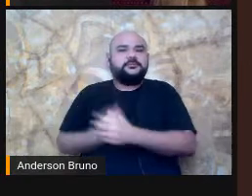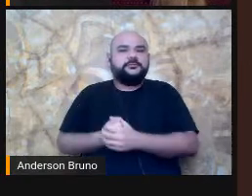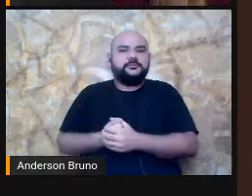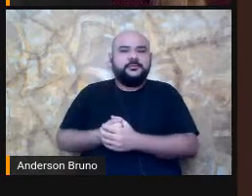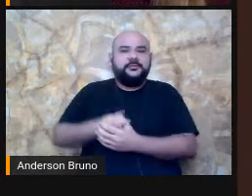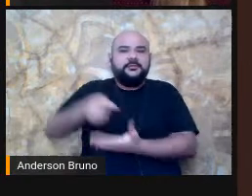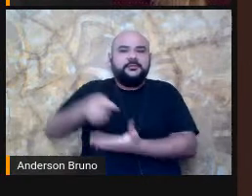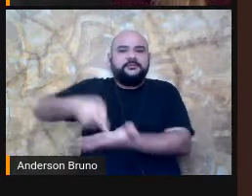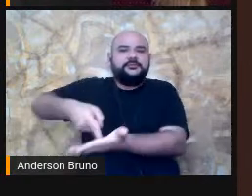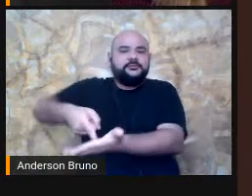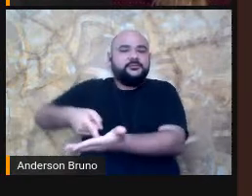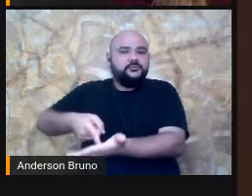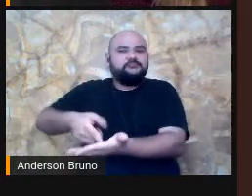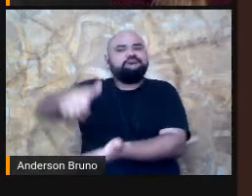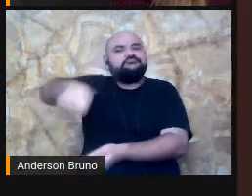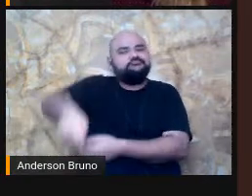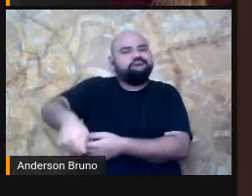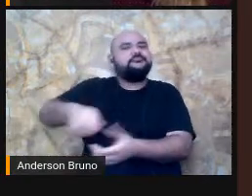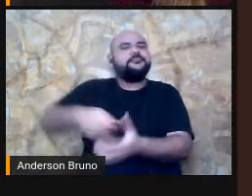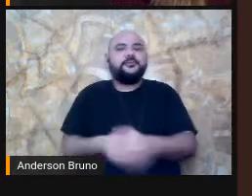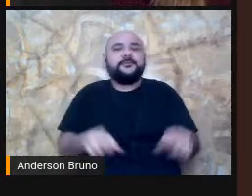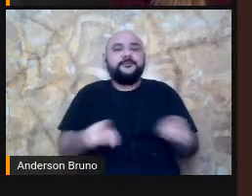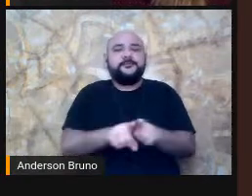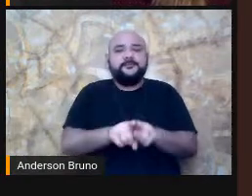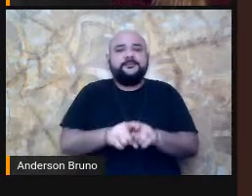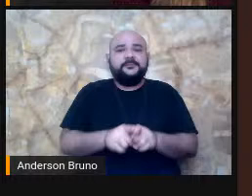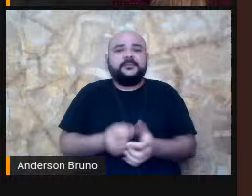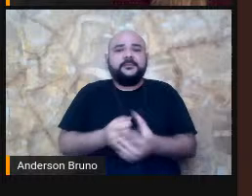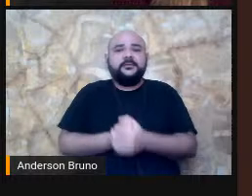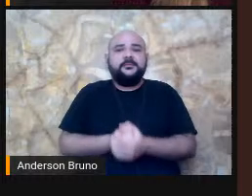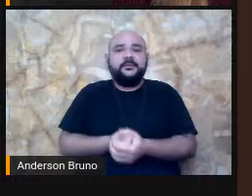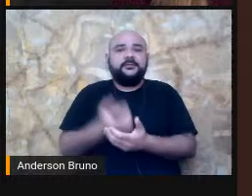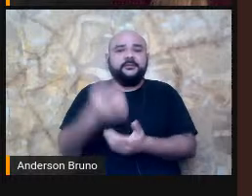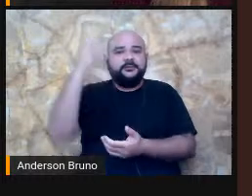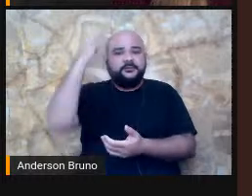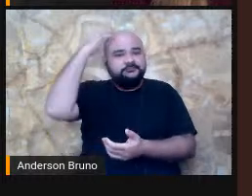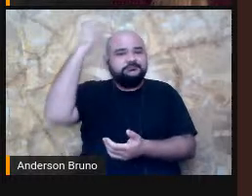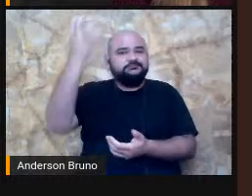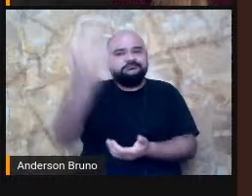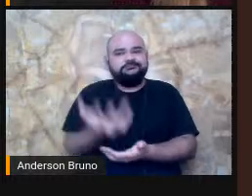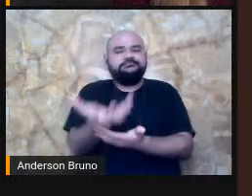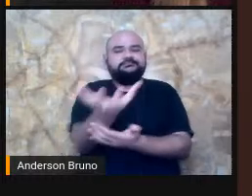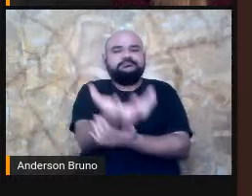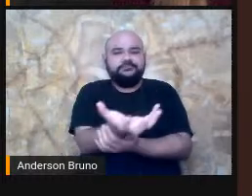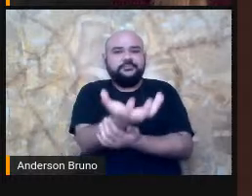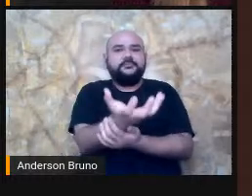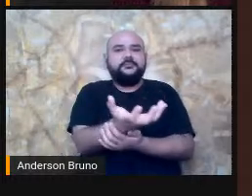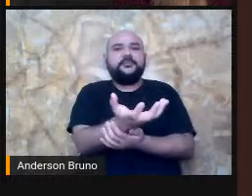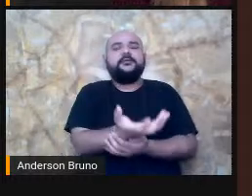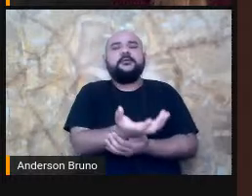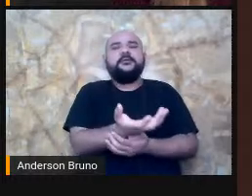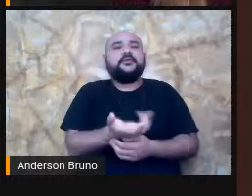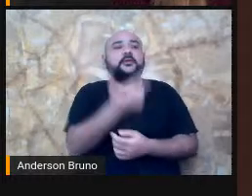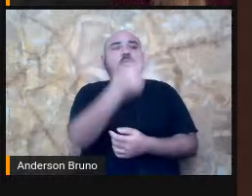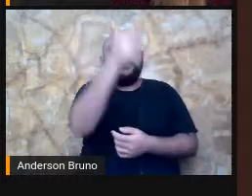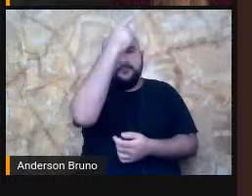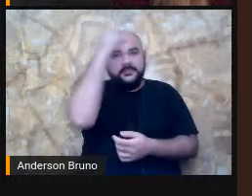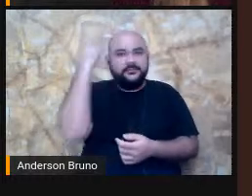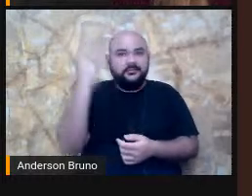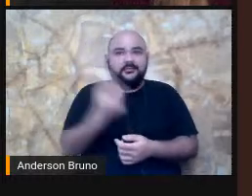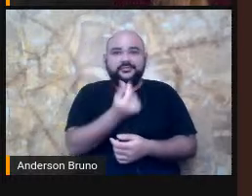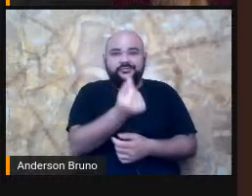para ele, e segura a tigela, o chapéu, no caso aqui, para receber esmolas.